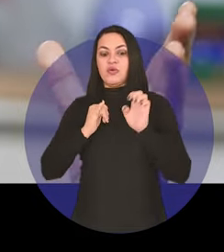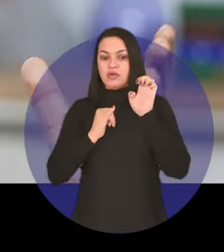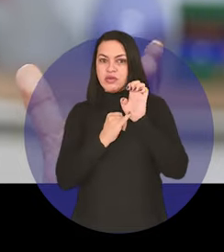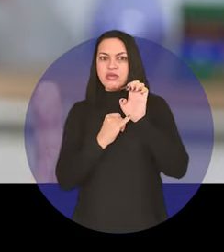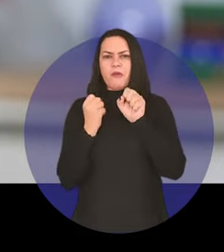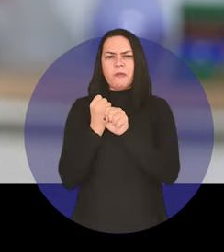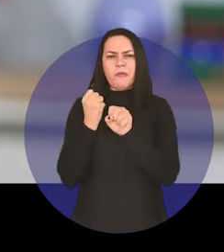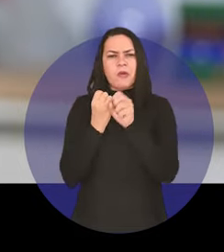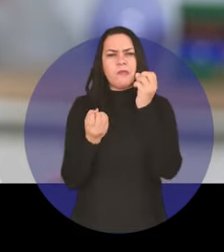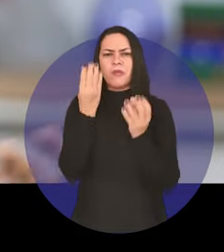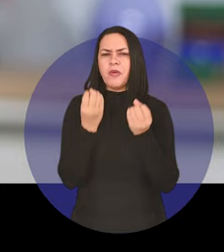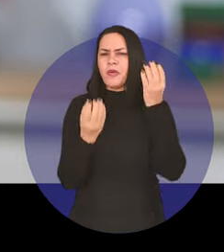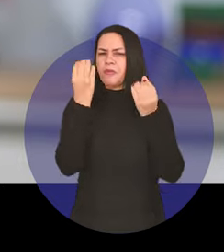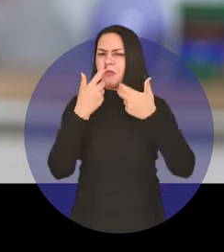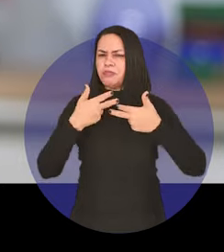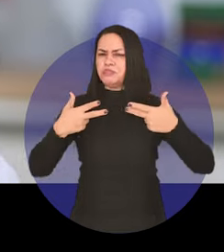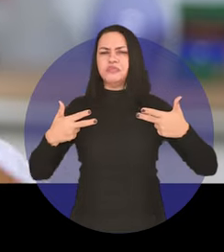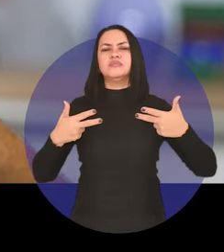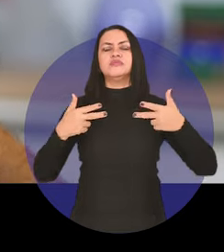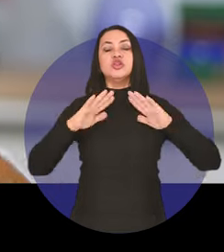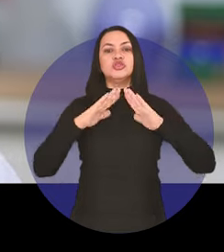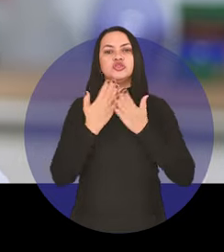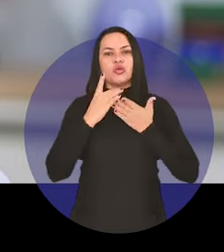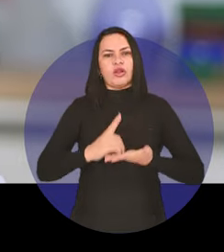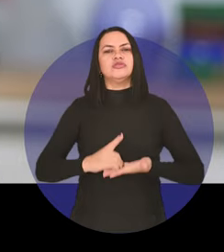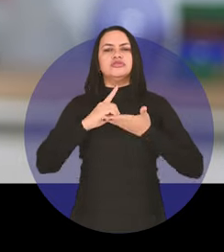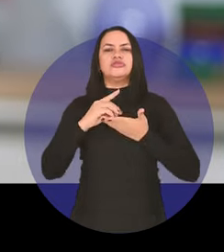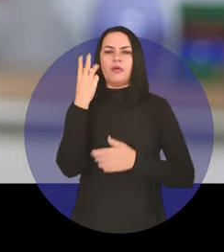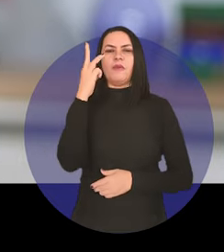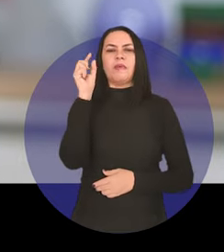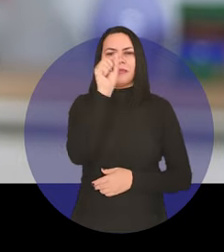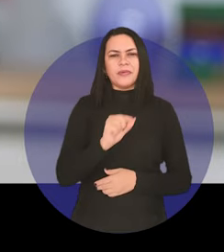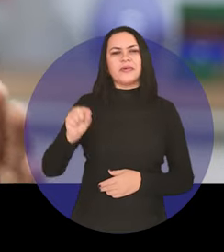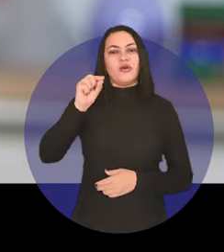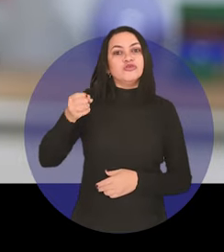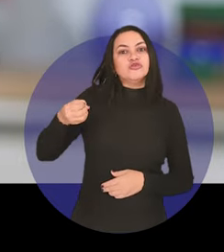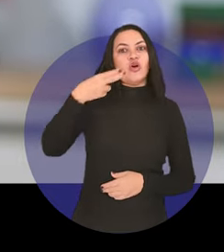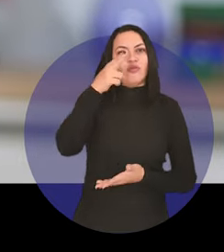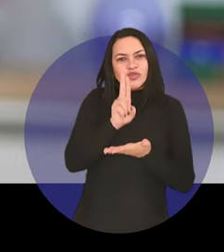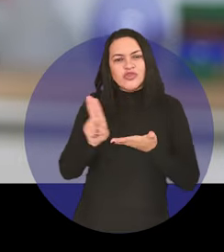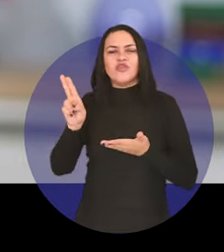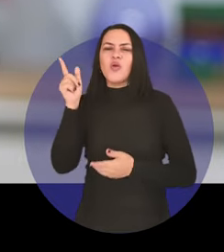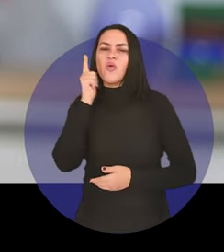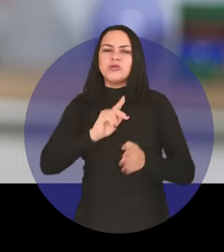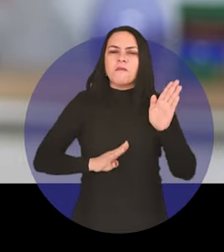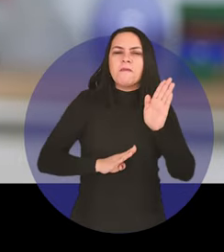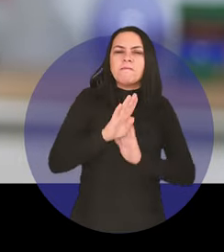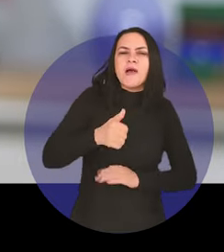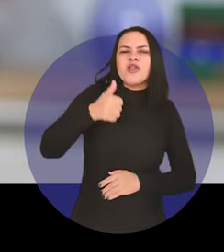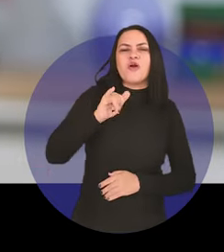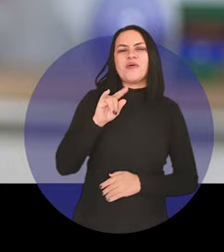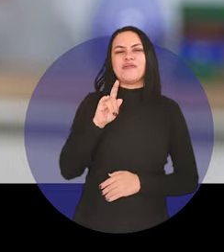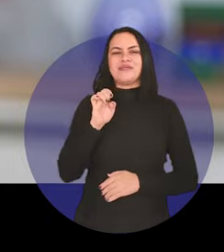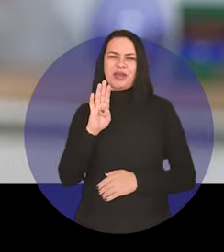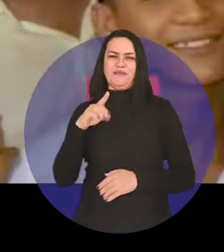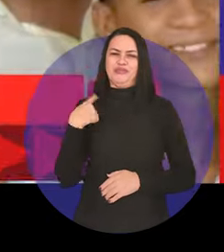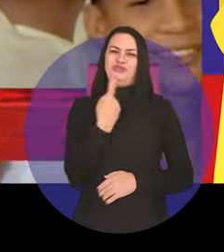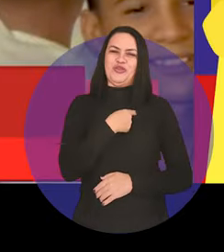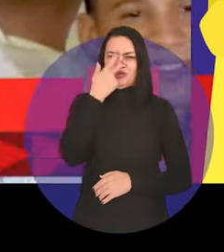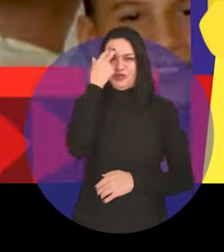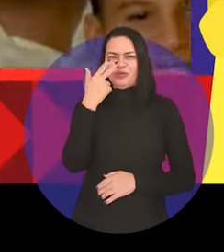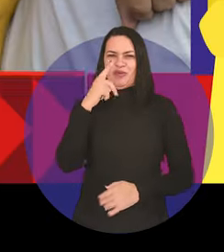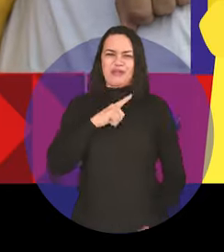e Escolas Dignas pelo Maranhão. Criamos uma nova universidade e alcançamos o melhor IBEB da nossa história.